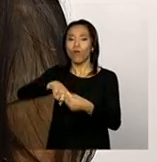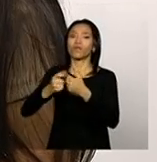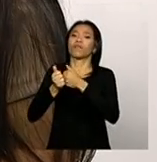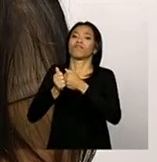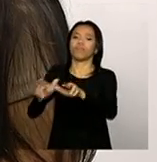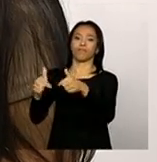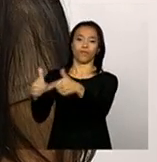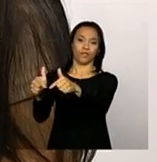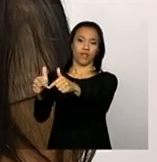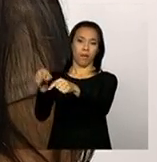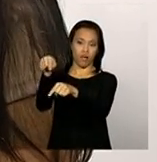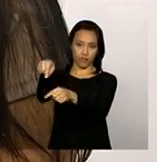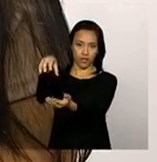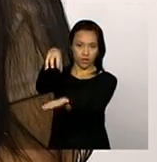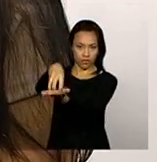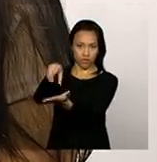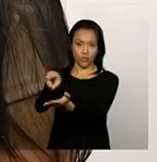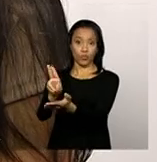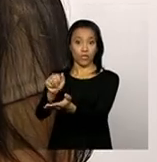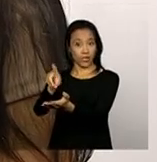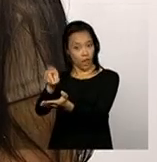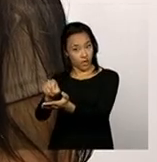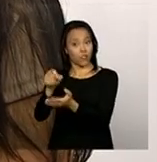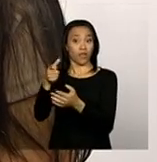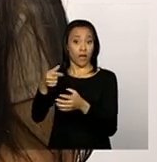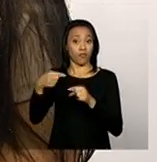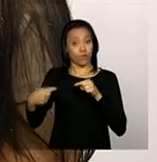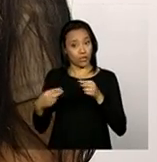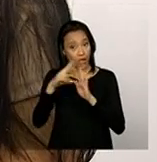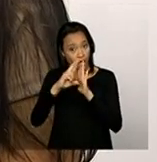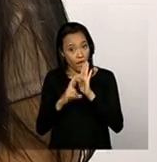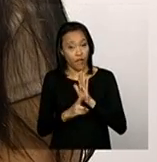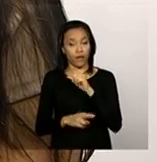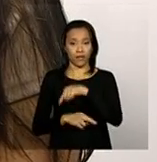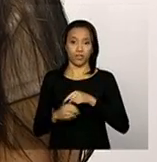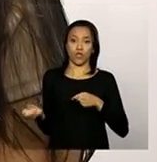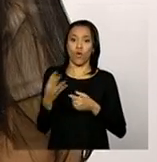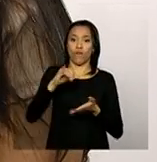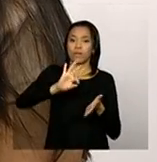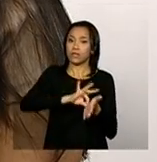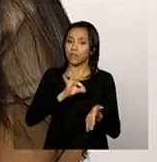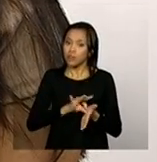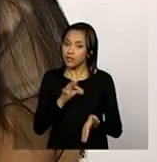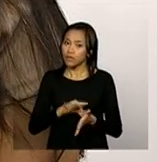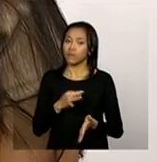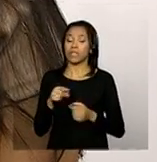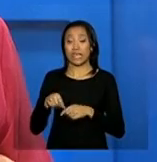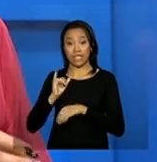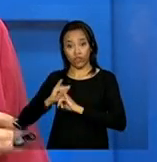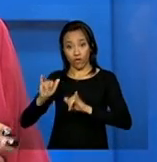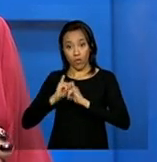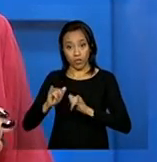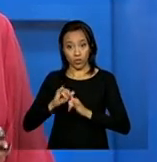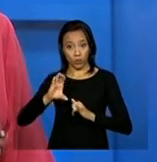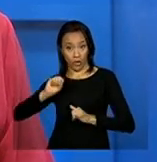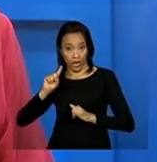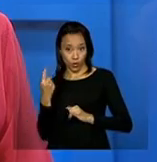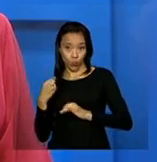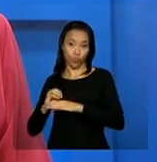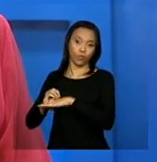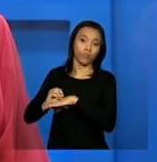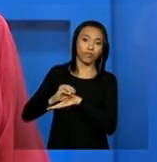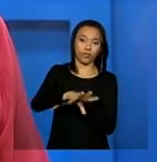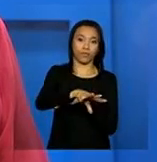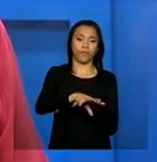igualmente, com o procedimento da nova inscrição, esses dados sejam migrados para o Censo Suas. Então, ele não